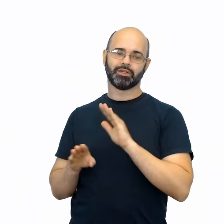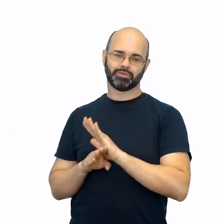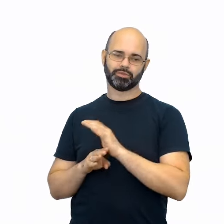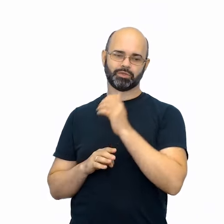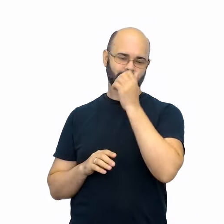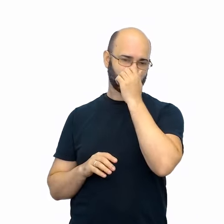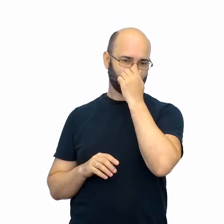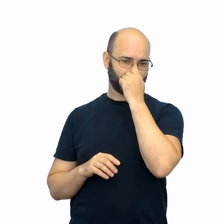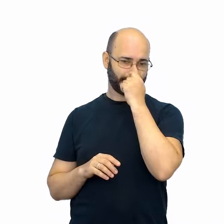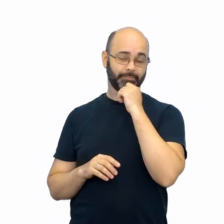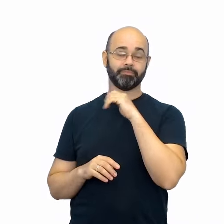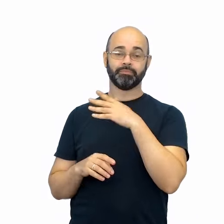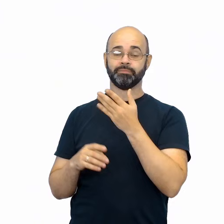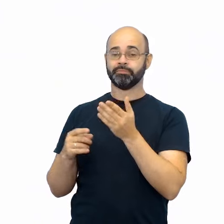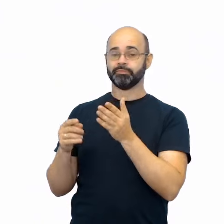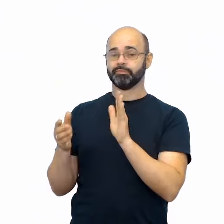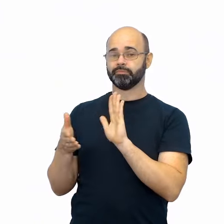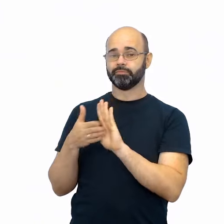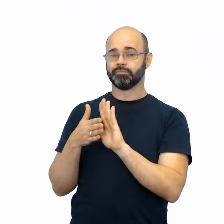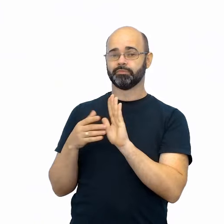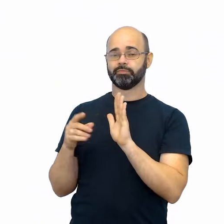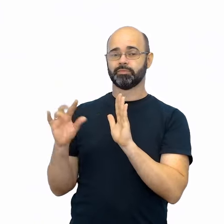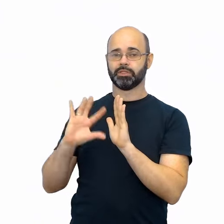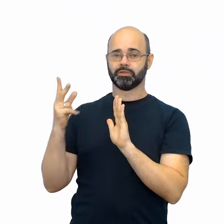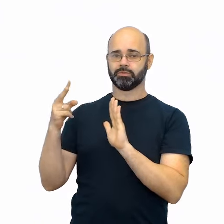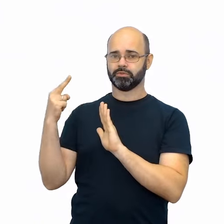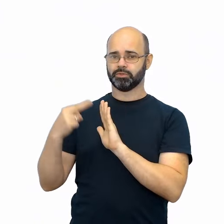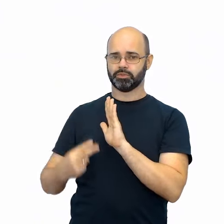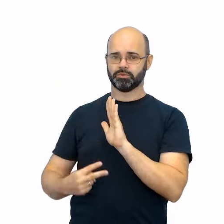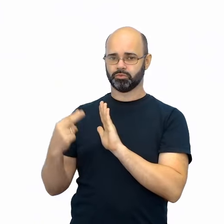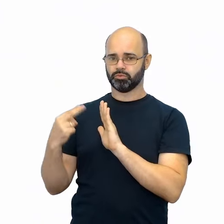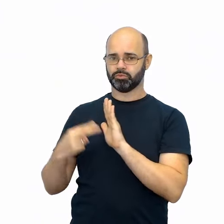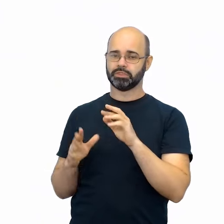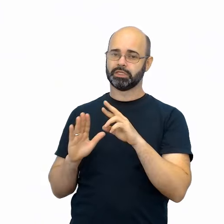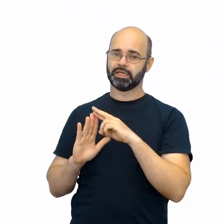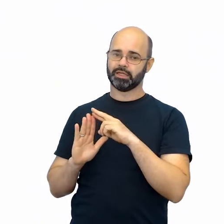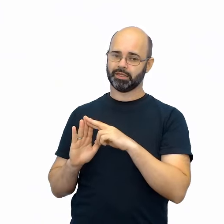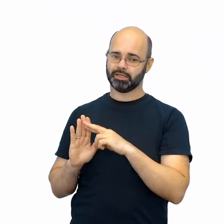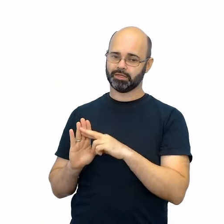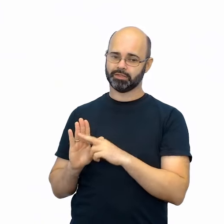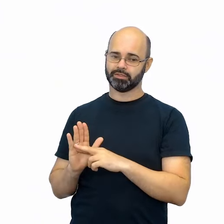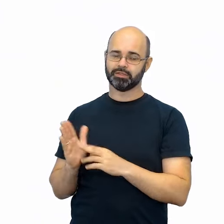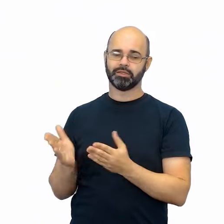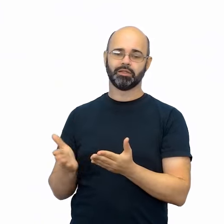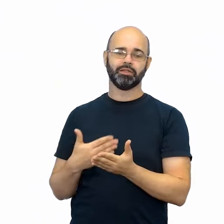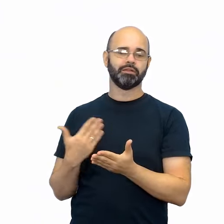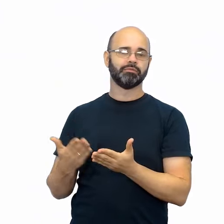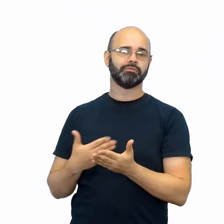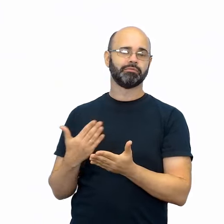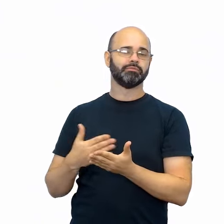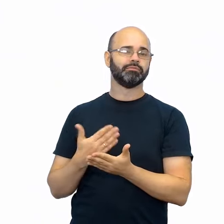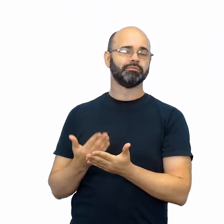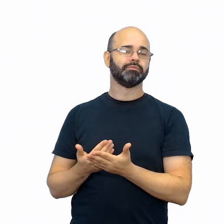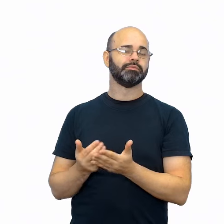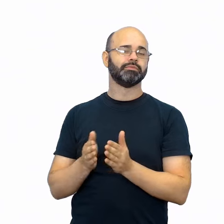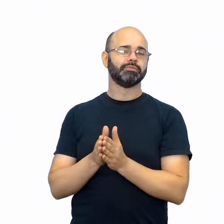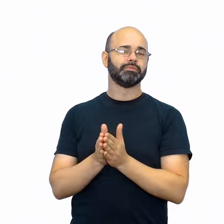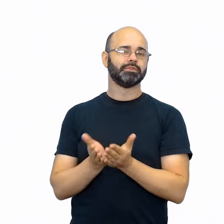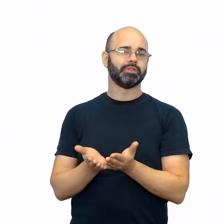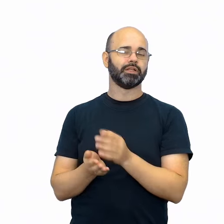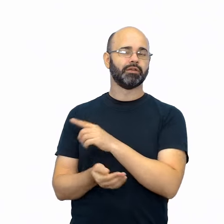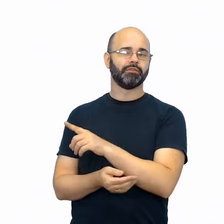situações de leituras de regras e leitura de livros de literatura, a fim de